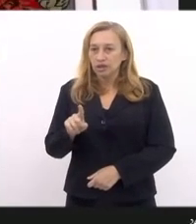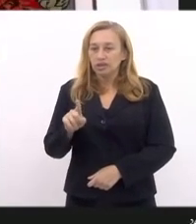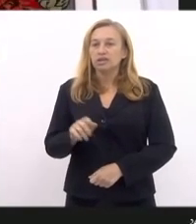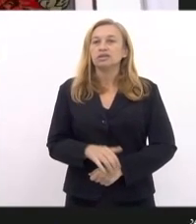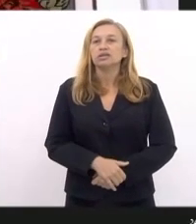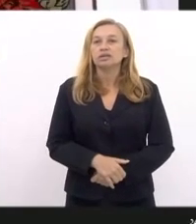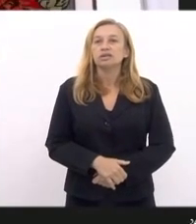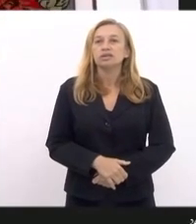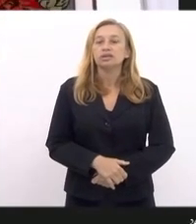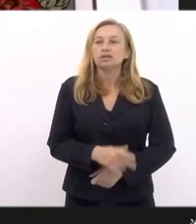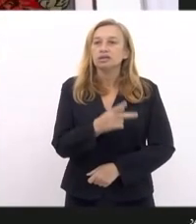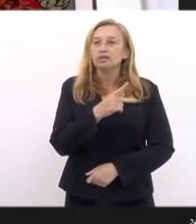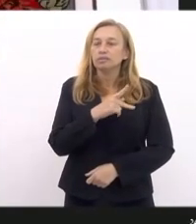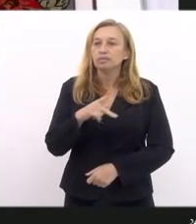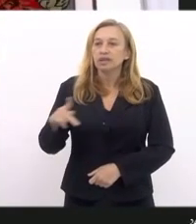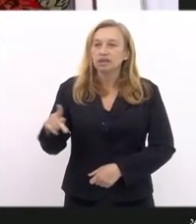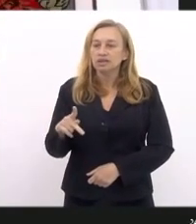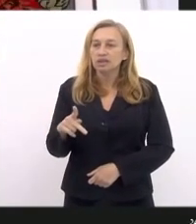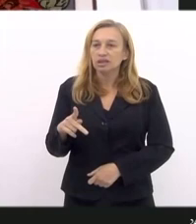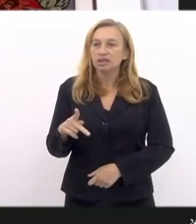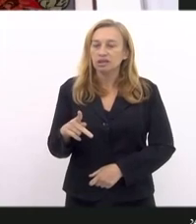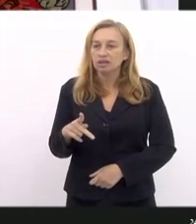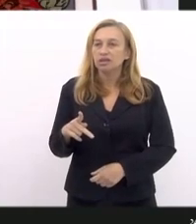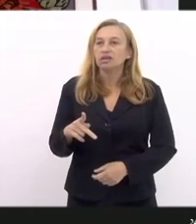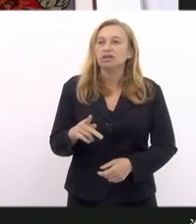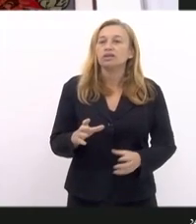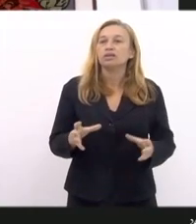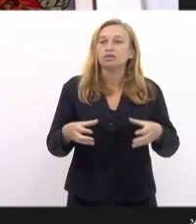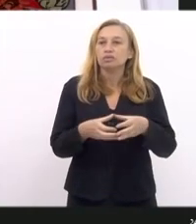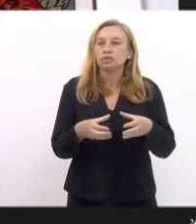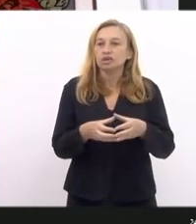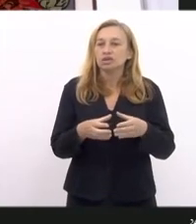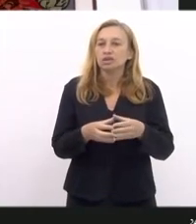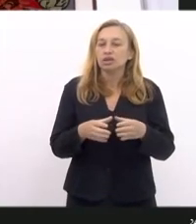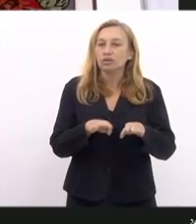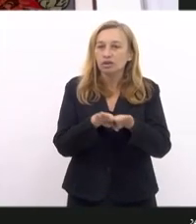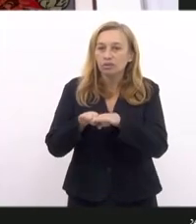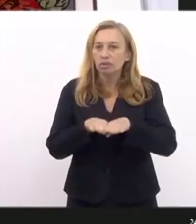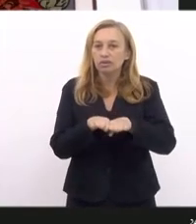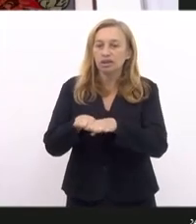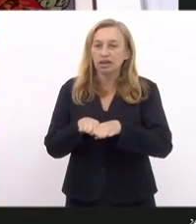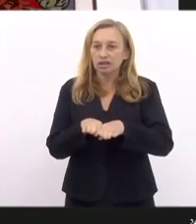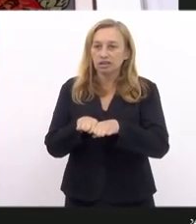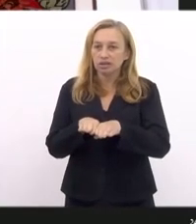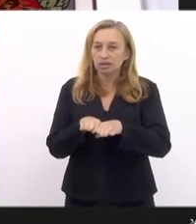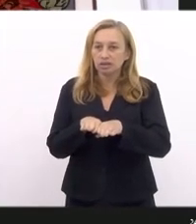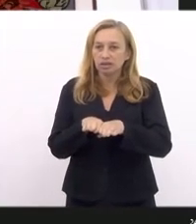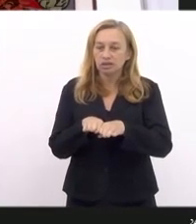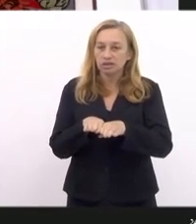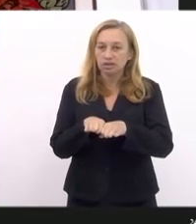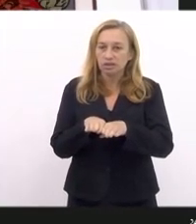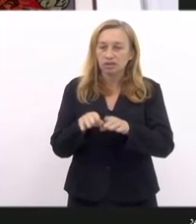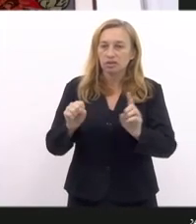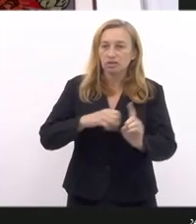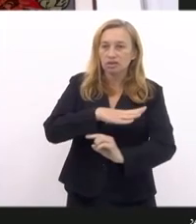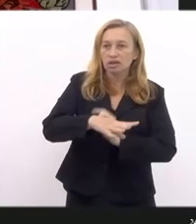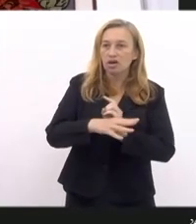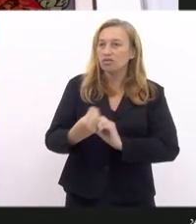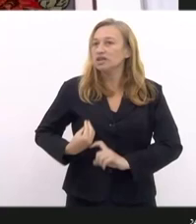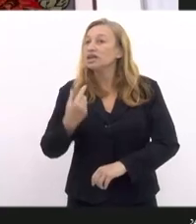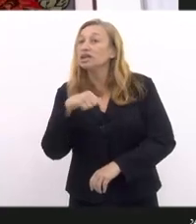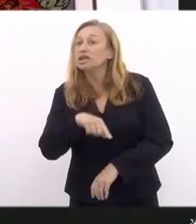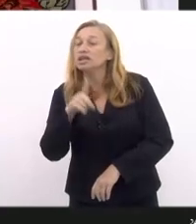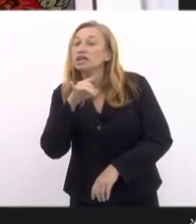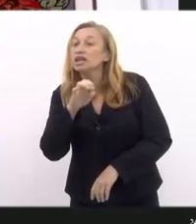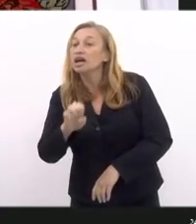Ele é presidente da Comissão de Igualdade Racial de São Gonçalo. Ele ainda está conosco porque ele ia ter que sair. Ele ainda está aqui, Daniel?